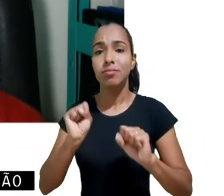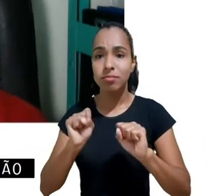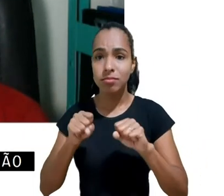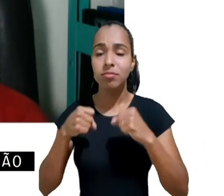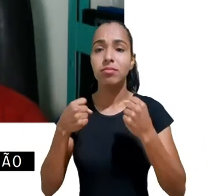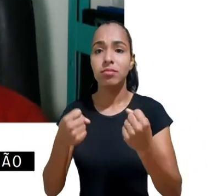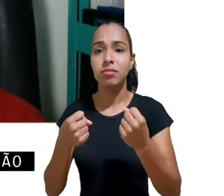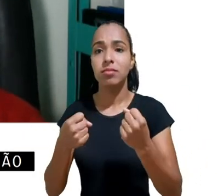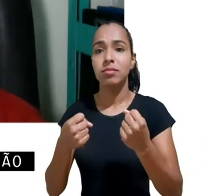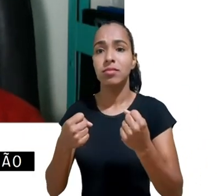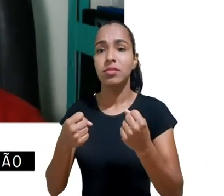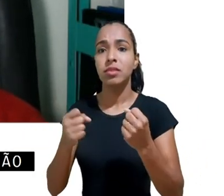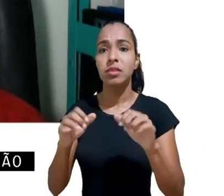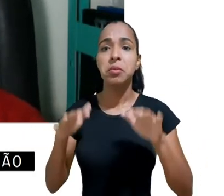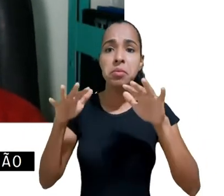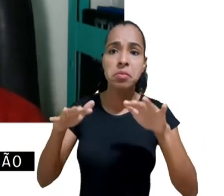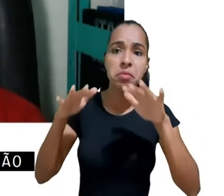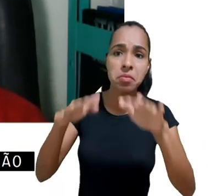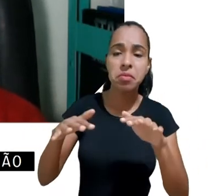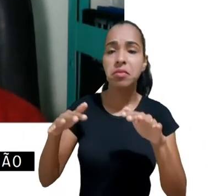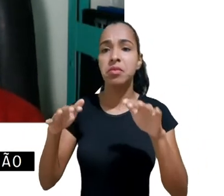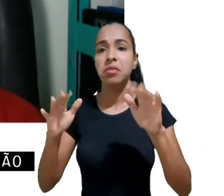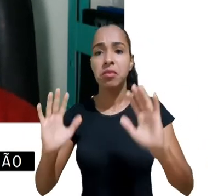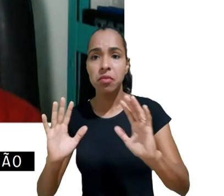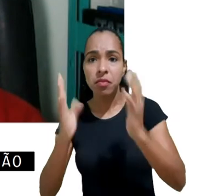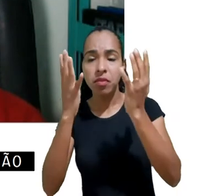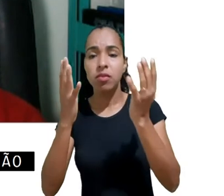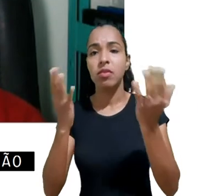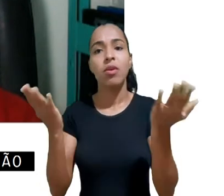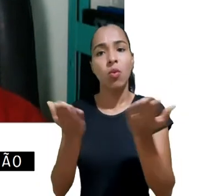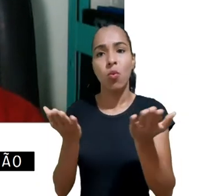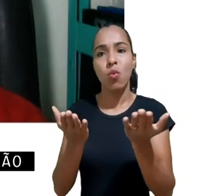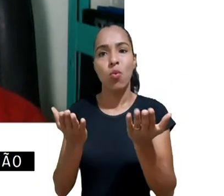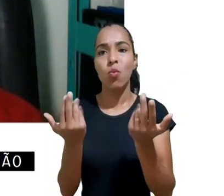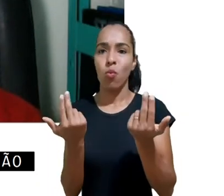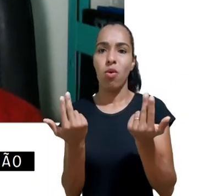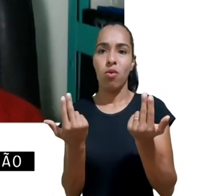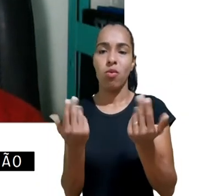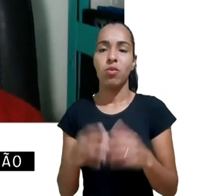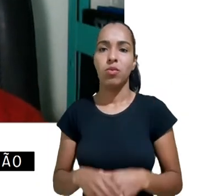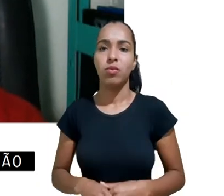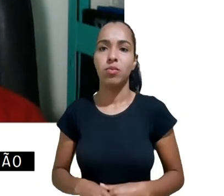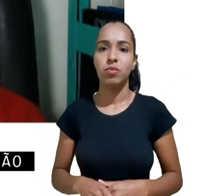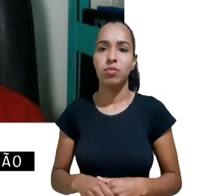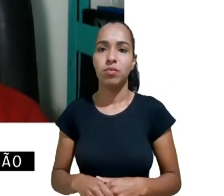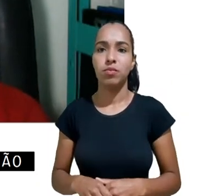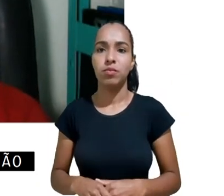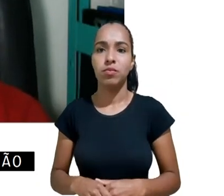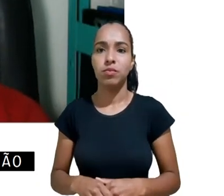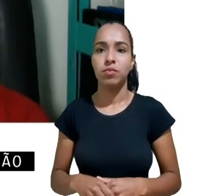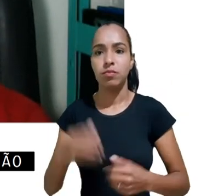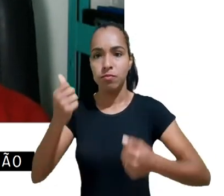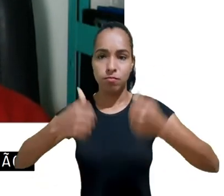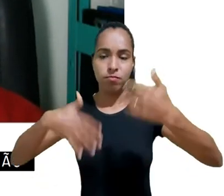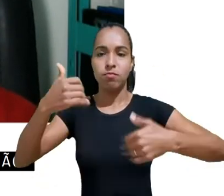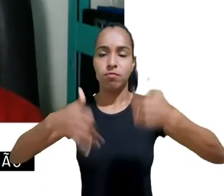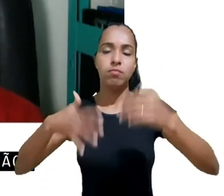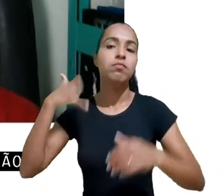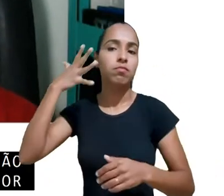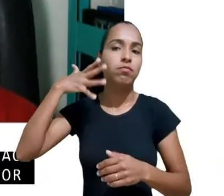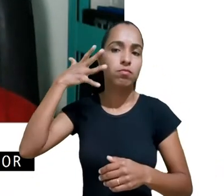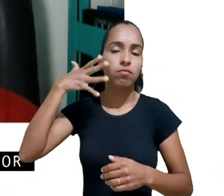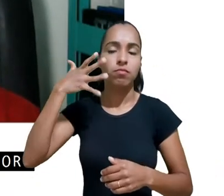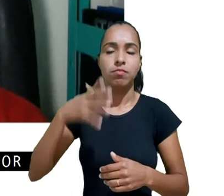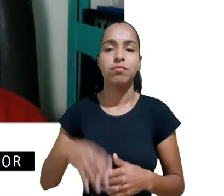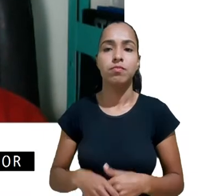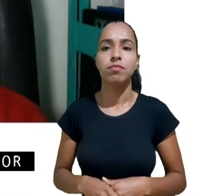eventos como esse que a está vendo que a gente está participando e encerrando nessa noite o poder executivo por